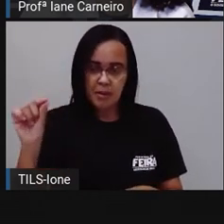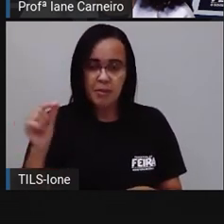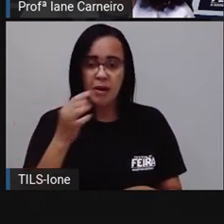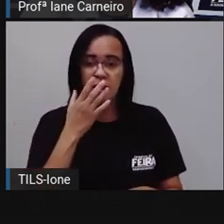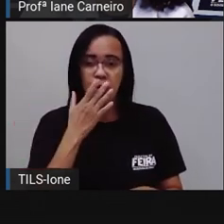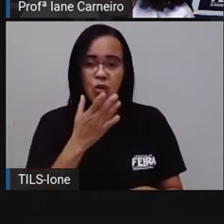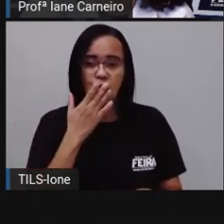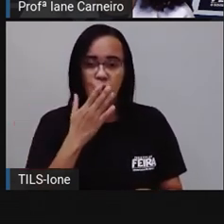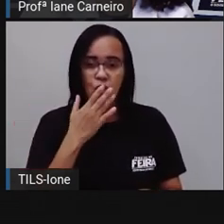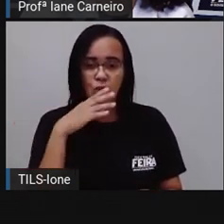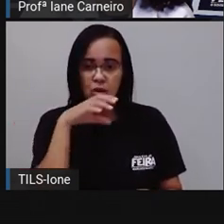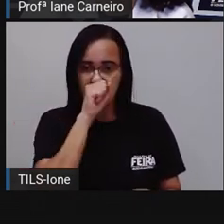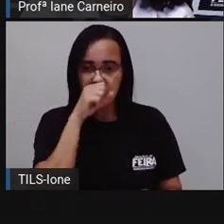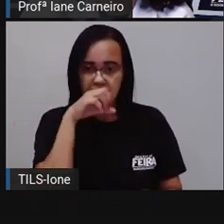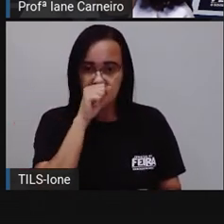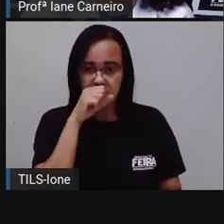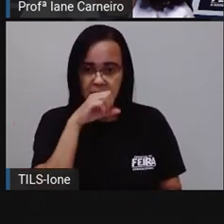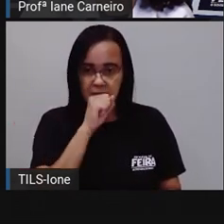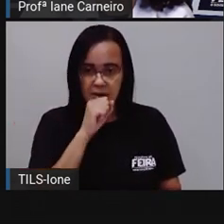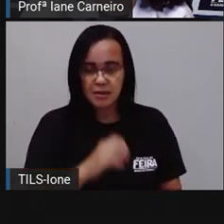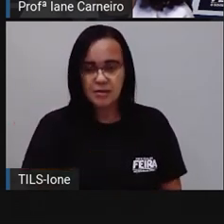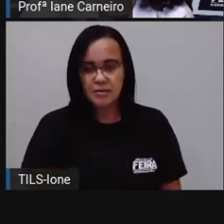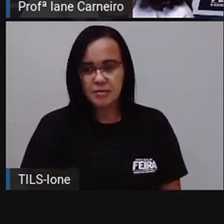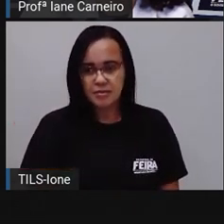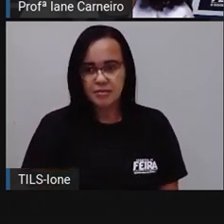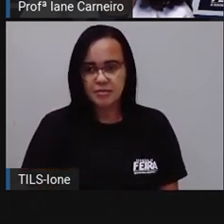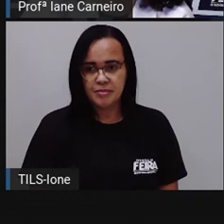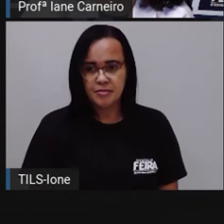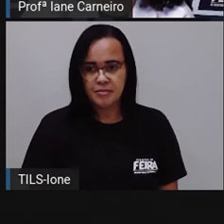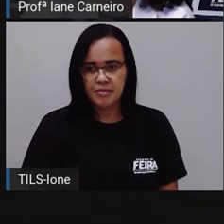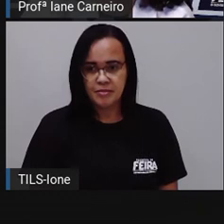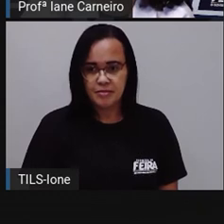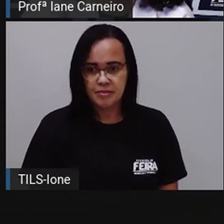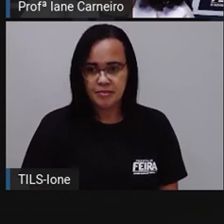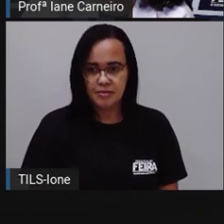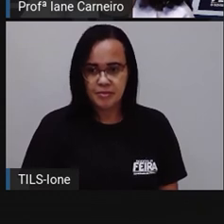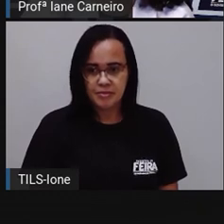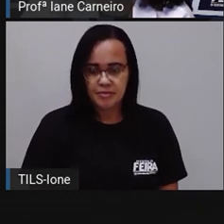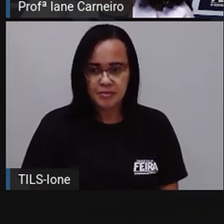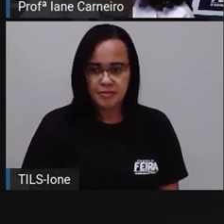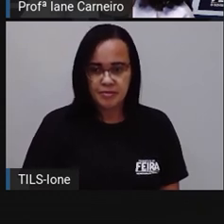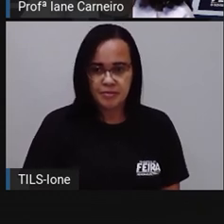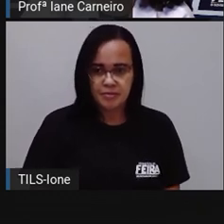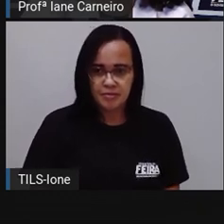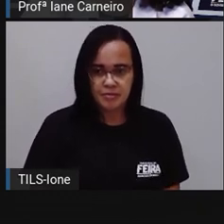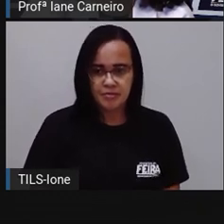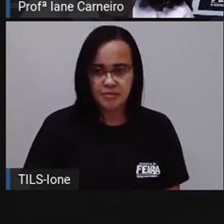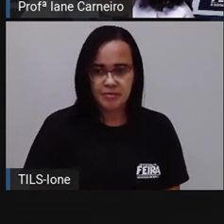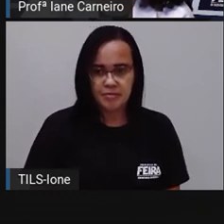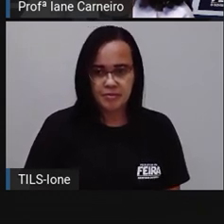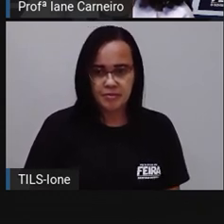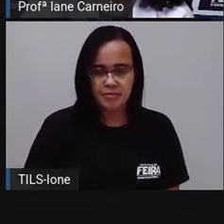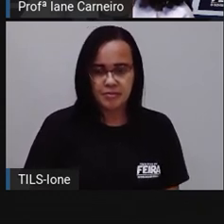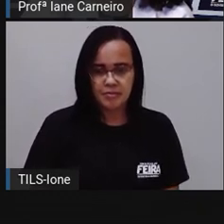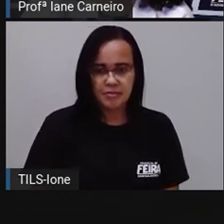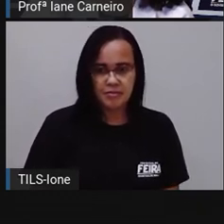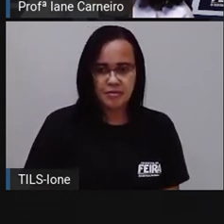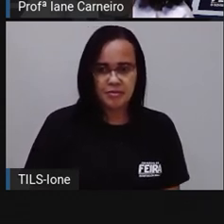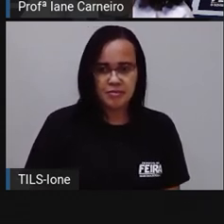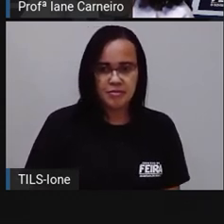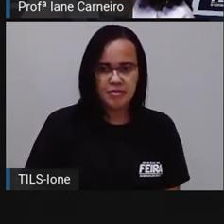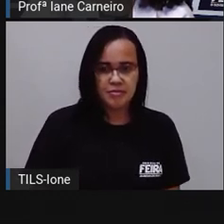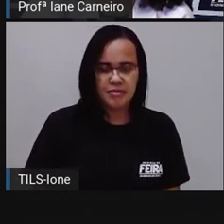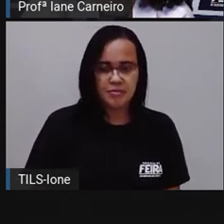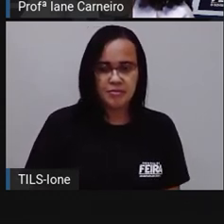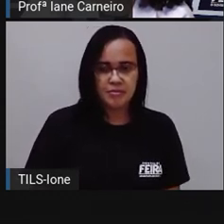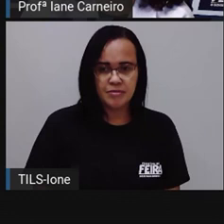laranja. Não vai ter a canetinha laranja, é provável botar aqui esse vermelho, tá bom? Pra ilustrar aqui. A gente preenche